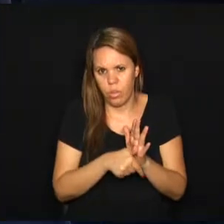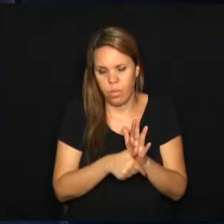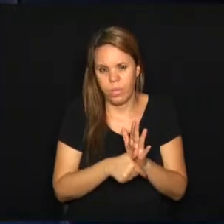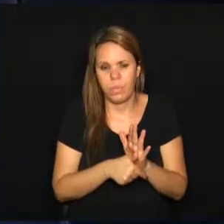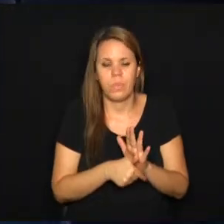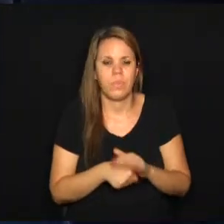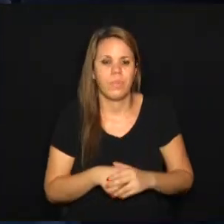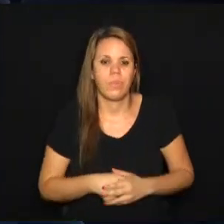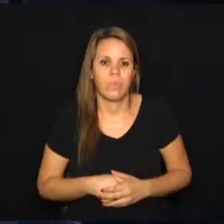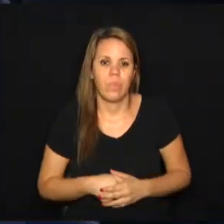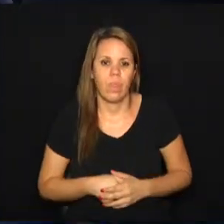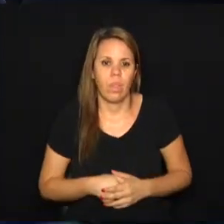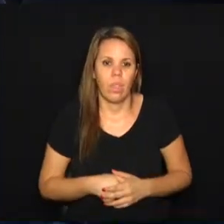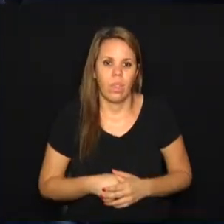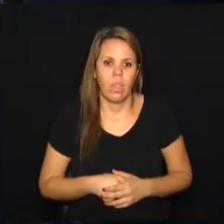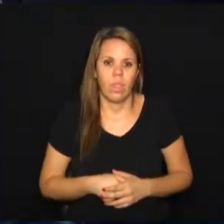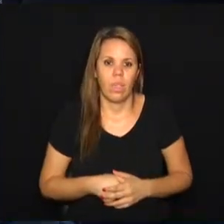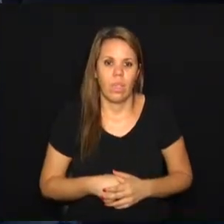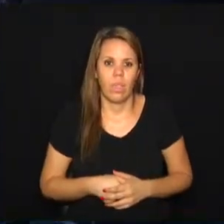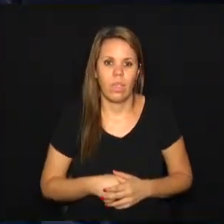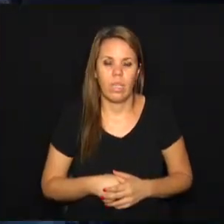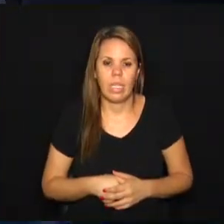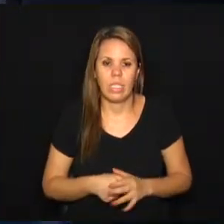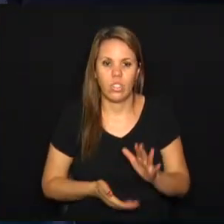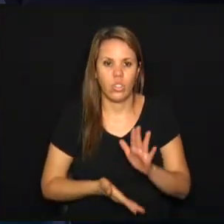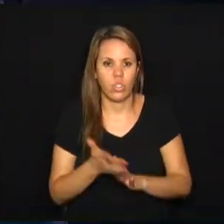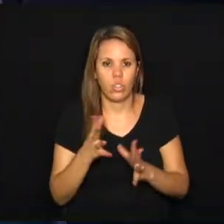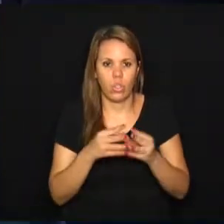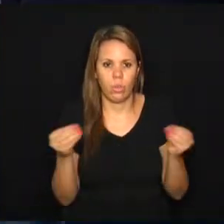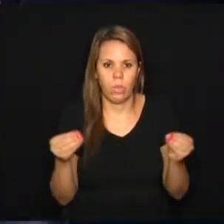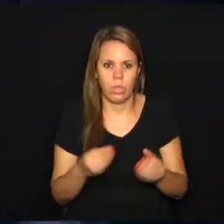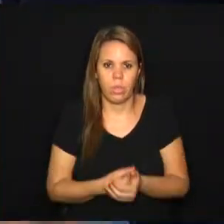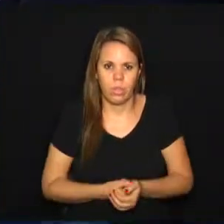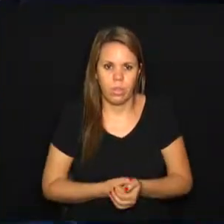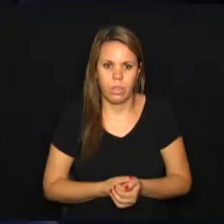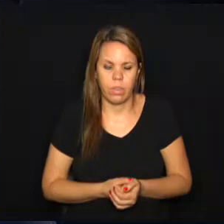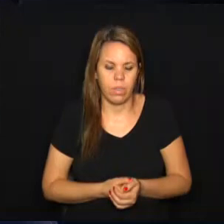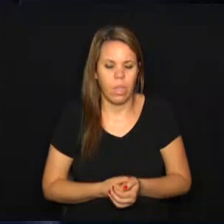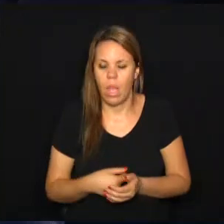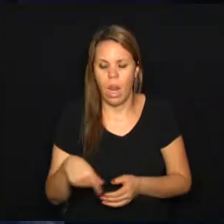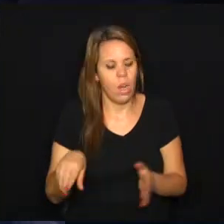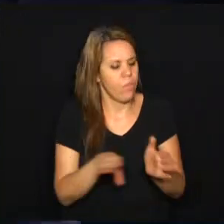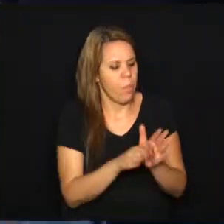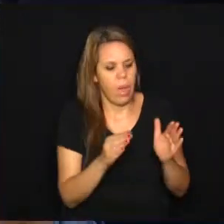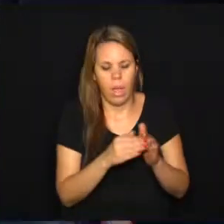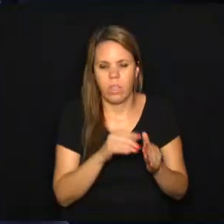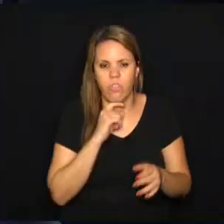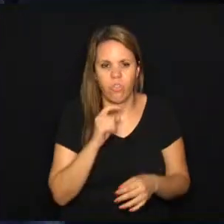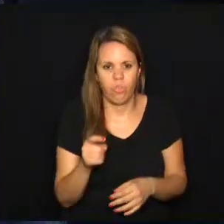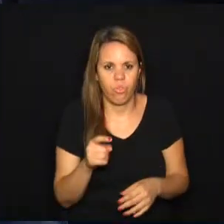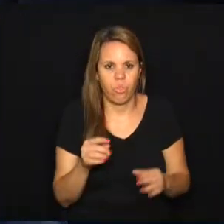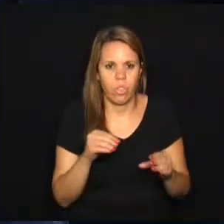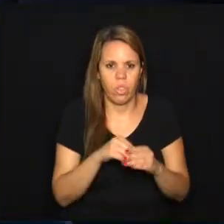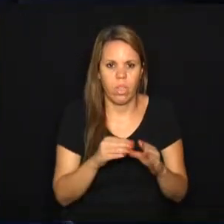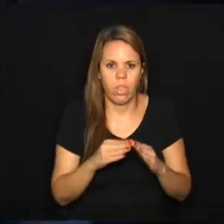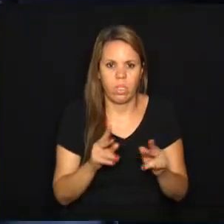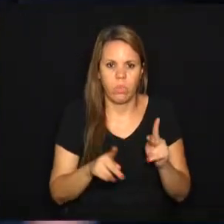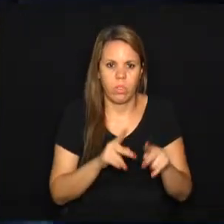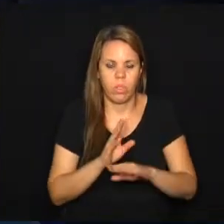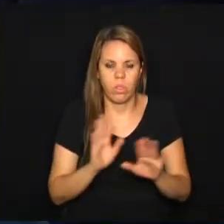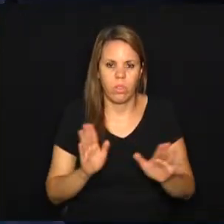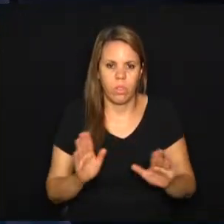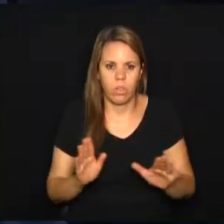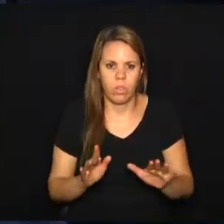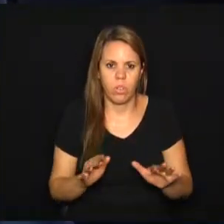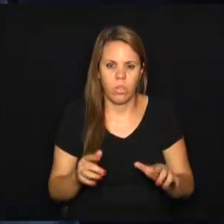proliferação de aranhas, de escorpiões, elas somem, né? Elas não vão para casa, não vão para a residência das pessoas, né? Não